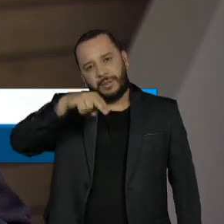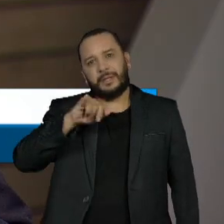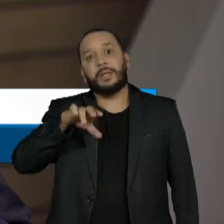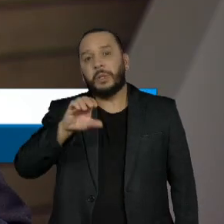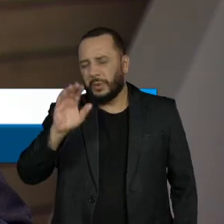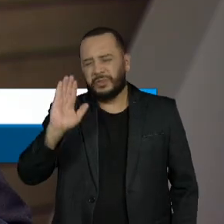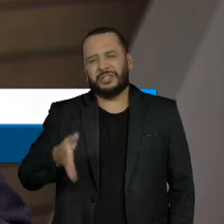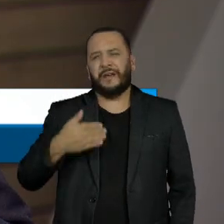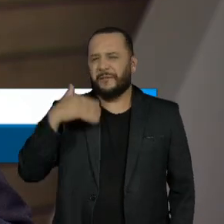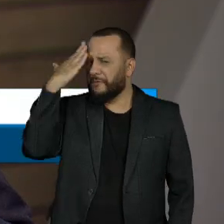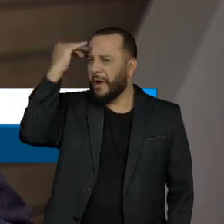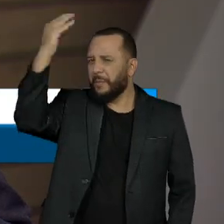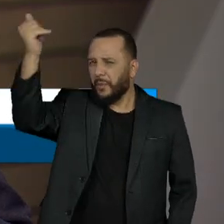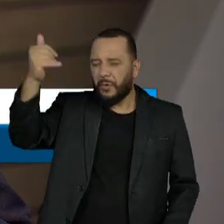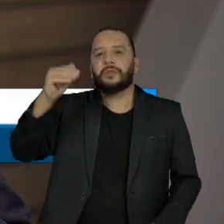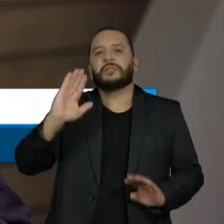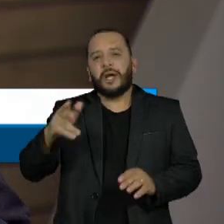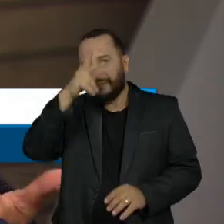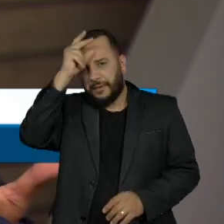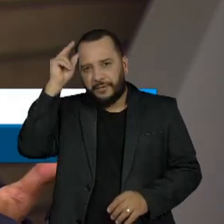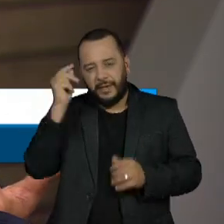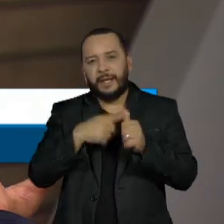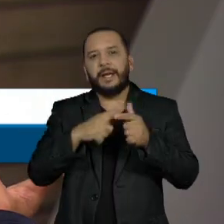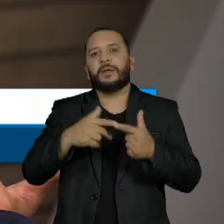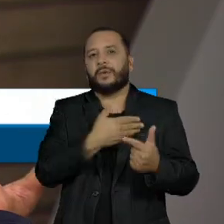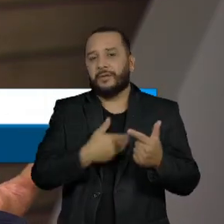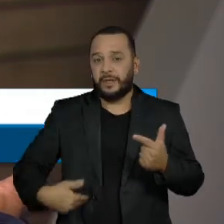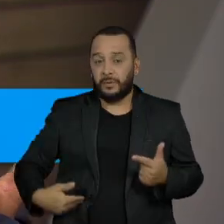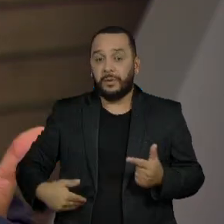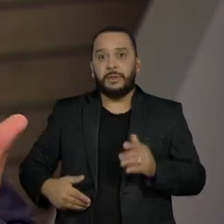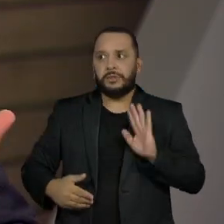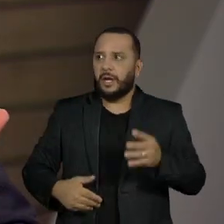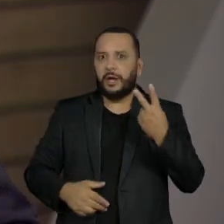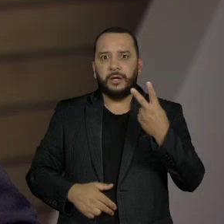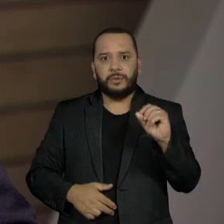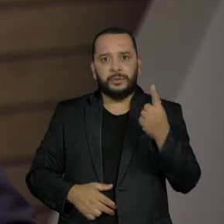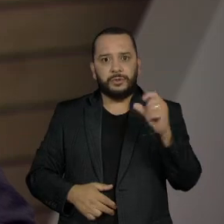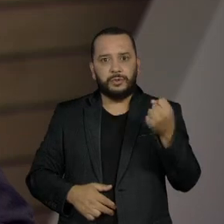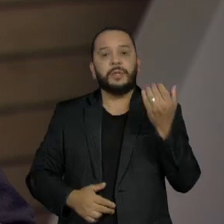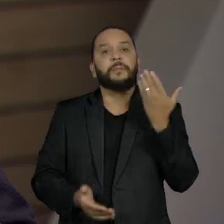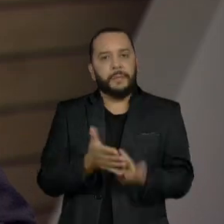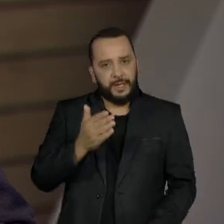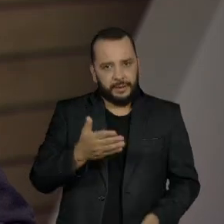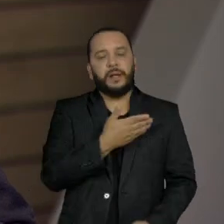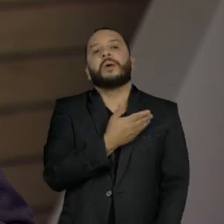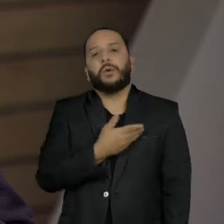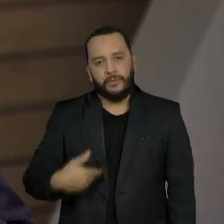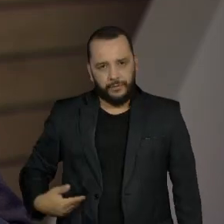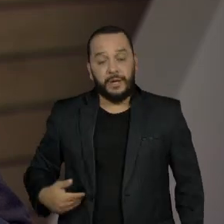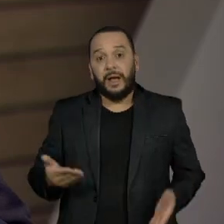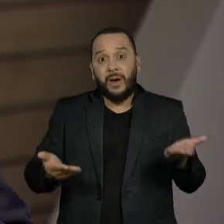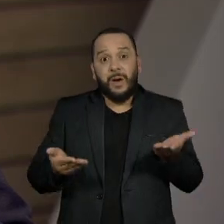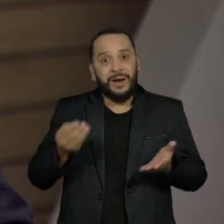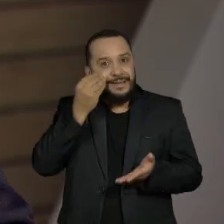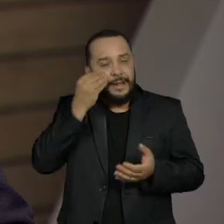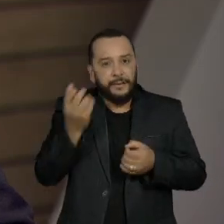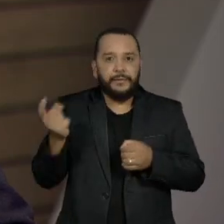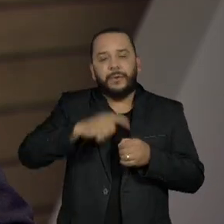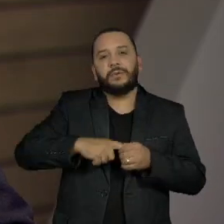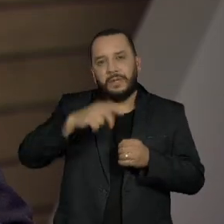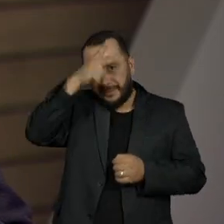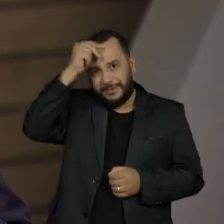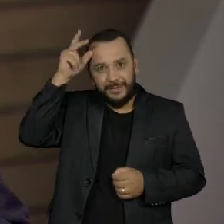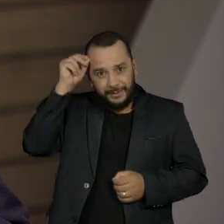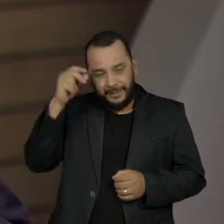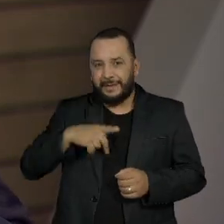governador e agora enfrentando mais uma eleição. Ele que perdeu em 2018, né? O governo do Estado. Tenta agora voltar à prefeitura, mas está enfrentando o Davi Almeida,